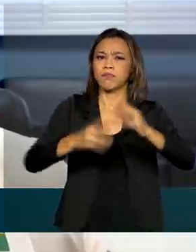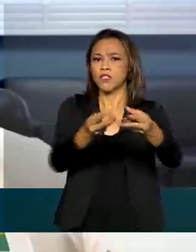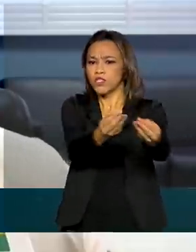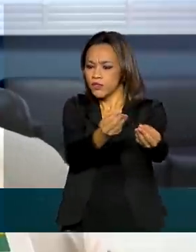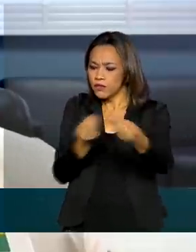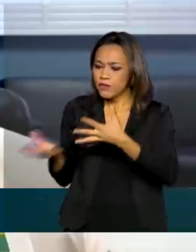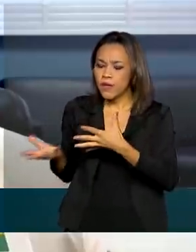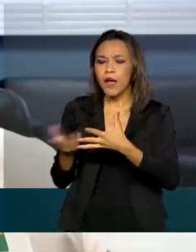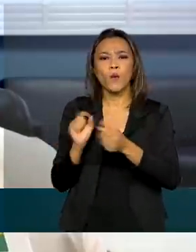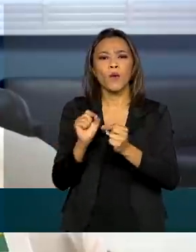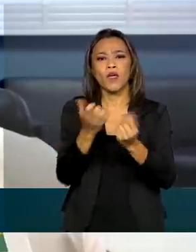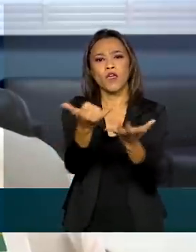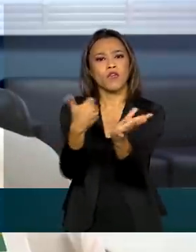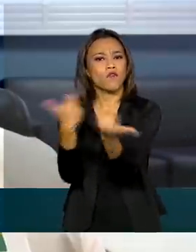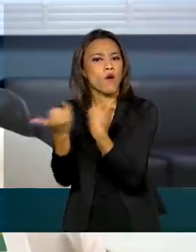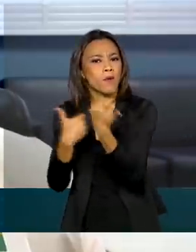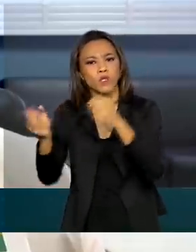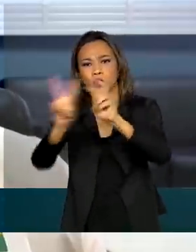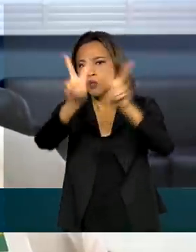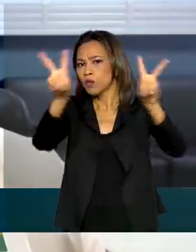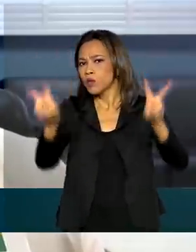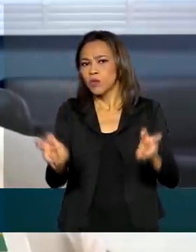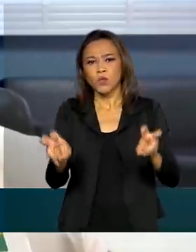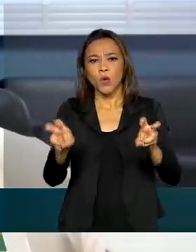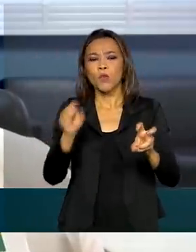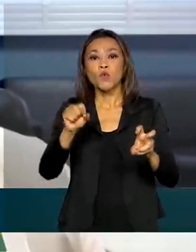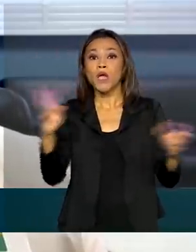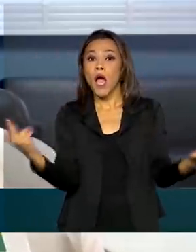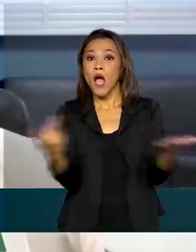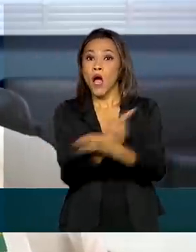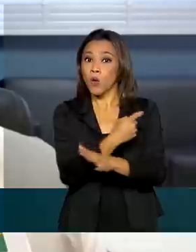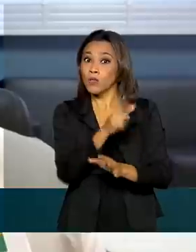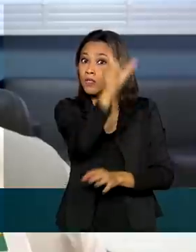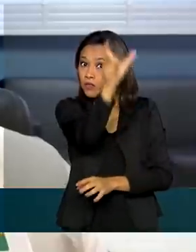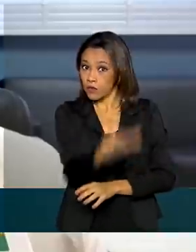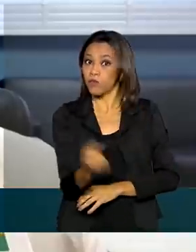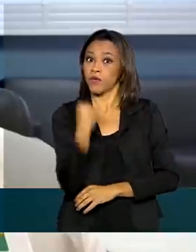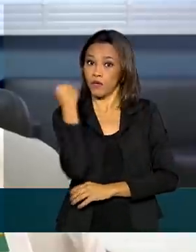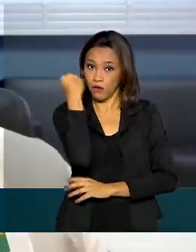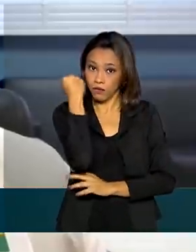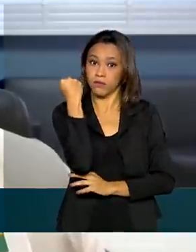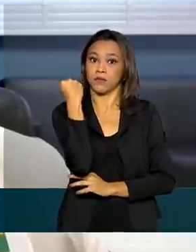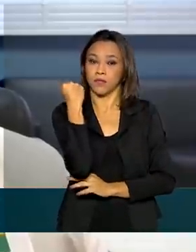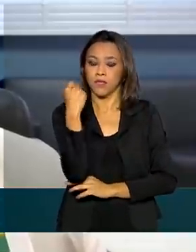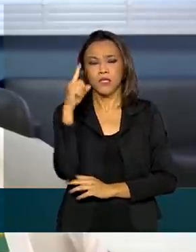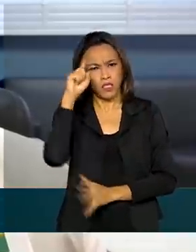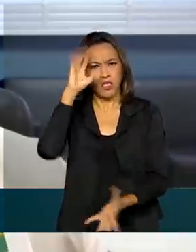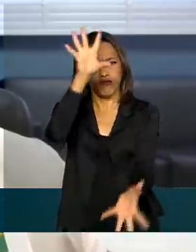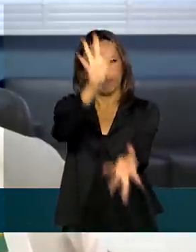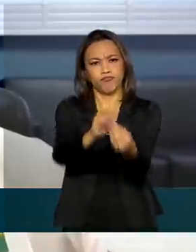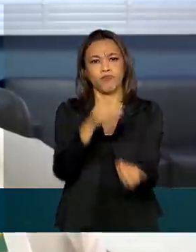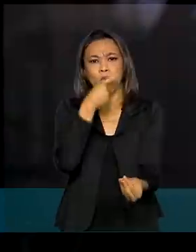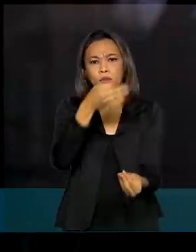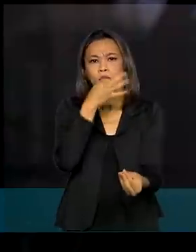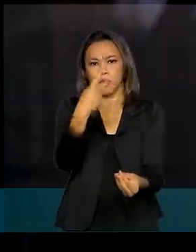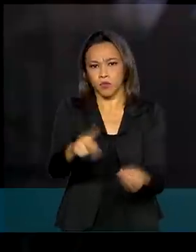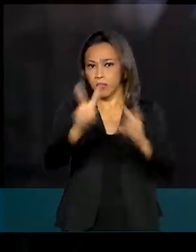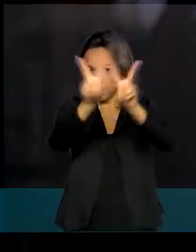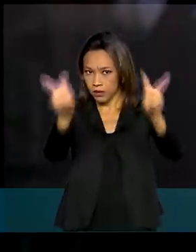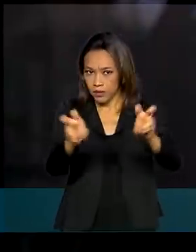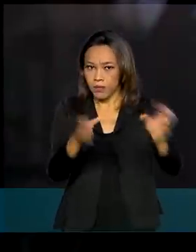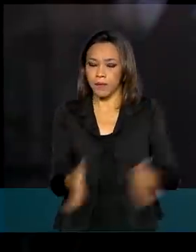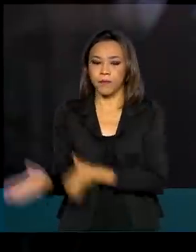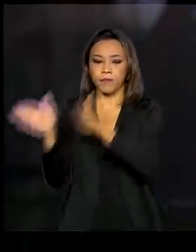informações sobre a natureza do evento adverso grave e as suas conclusões sobre esse tema. Os